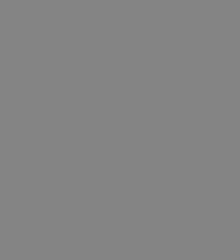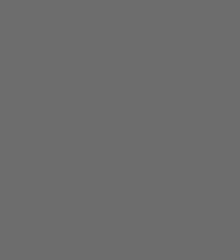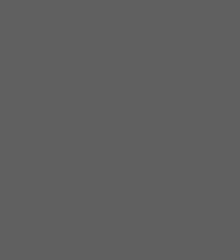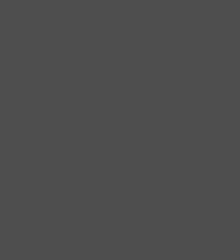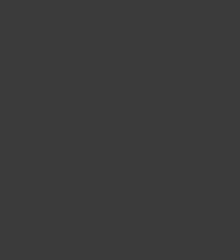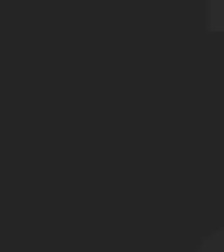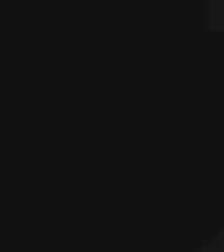Uma delas Uma verde, uma alaranjada Então, Legenda por Sônia Ruberti